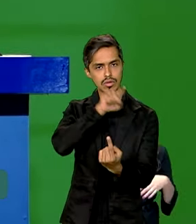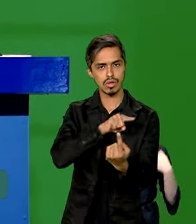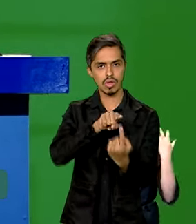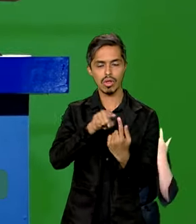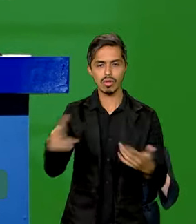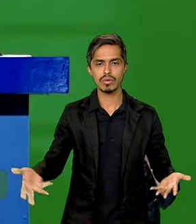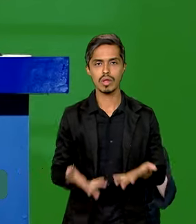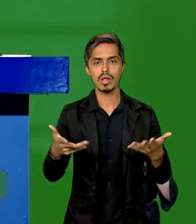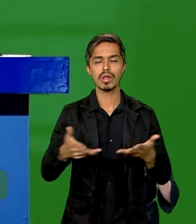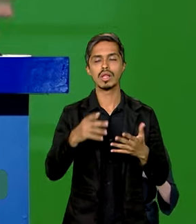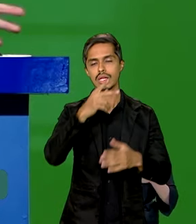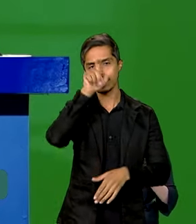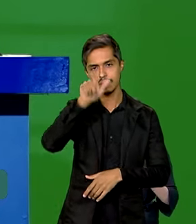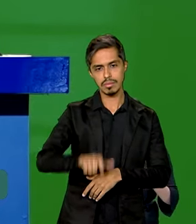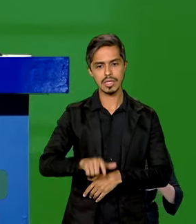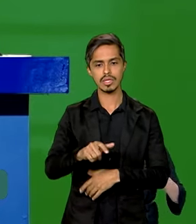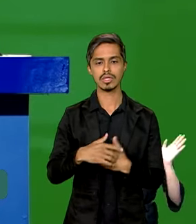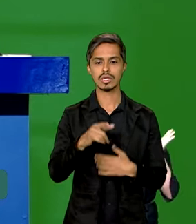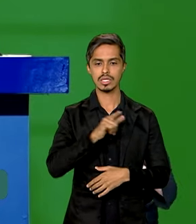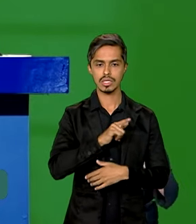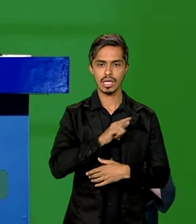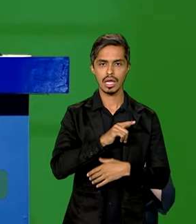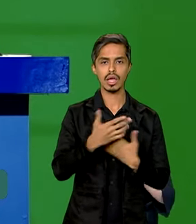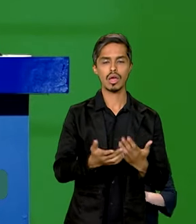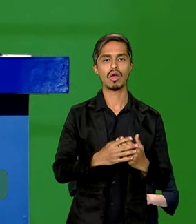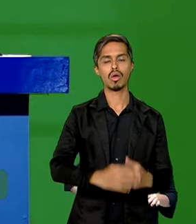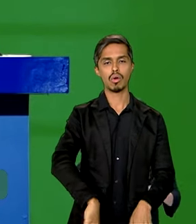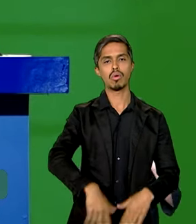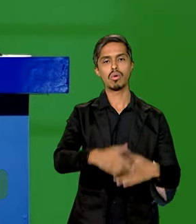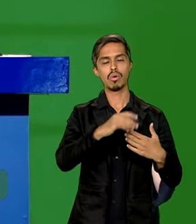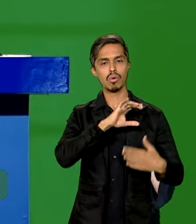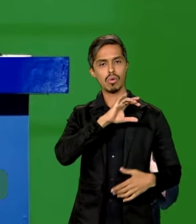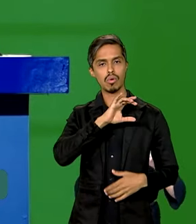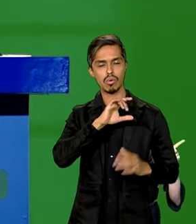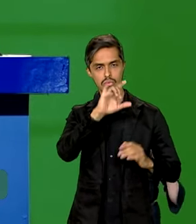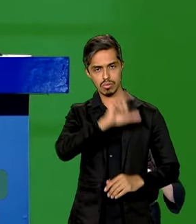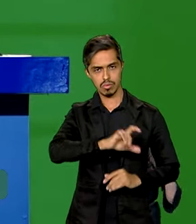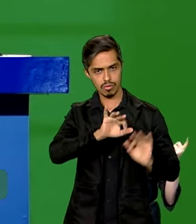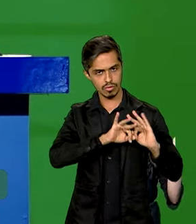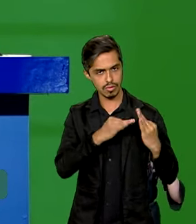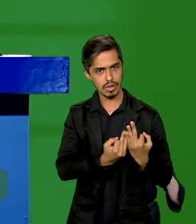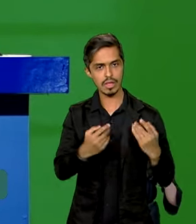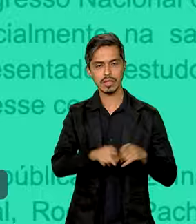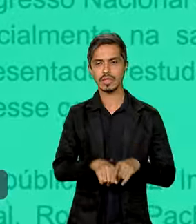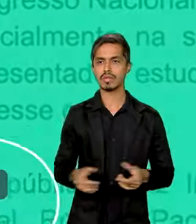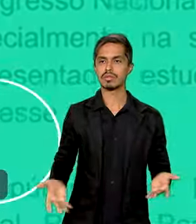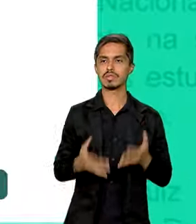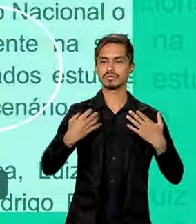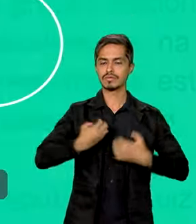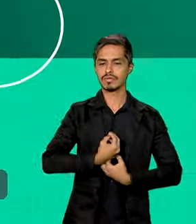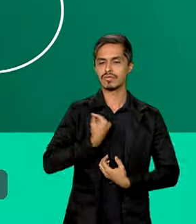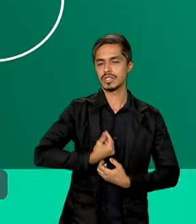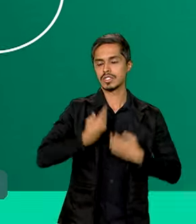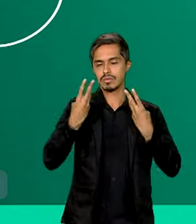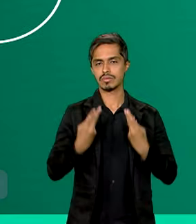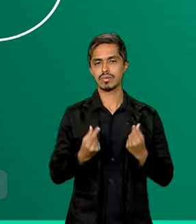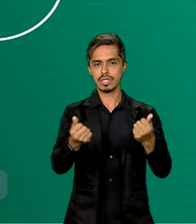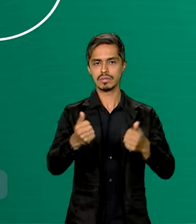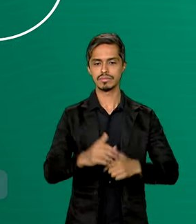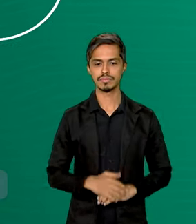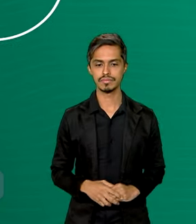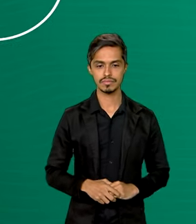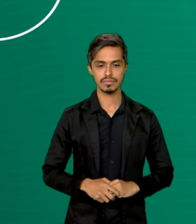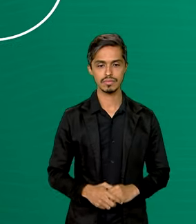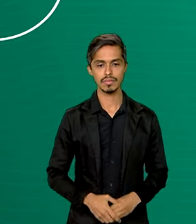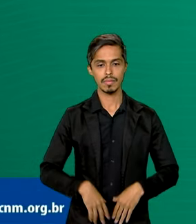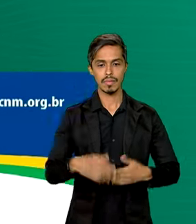fazer com que a pessoa, além do Bolsa Família, possa ter a promoção da dignidade. Na carta de encerramento da